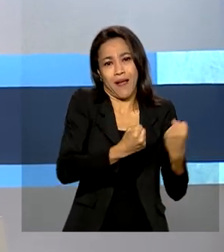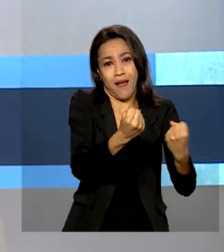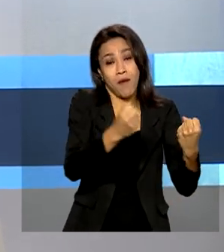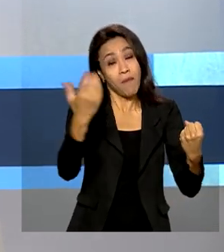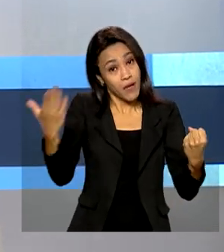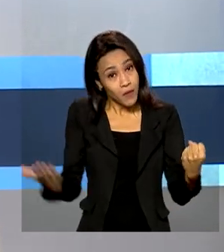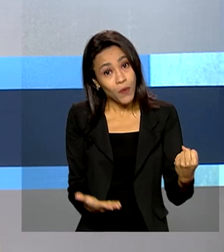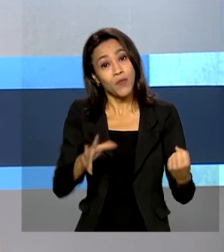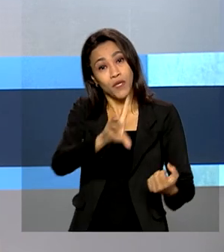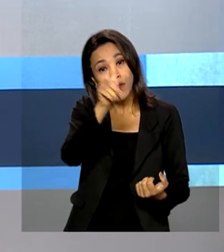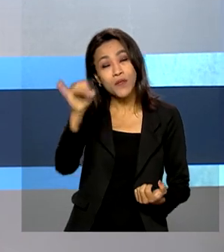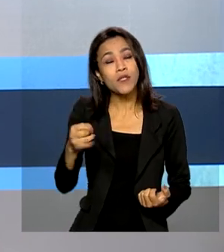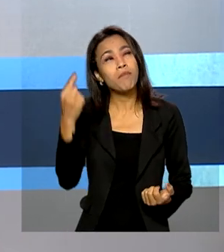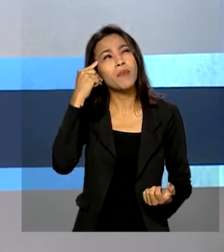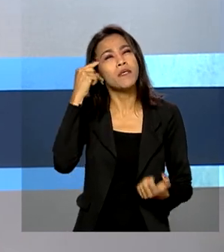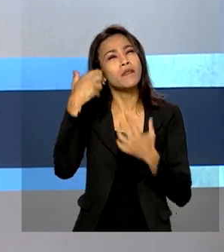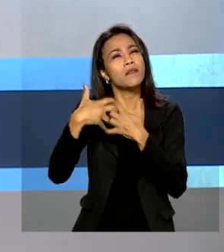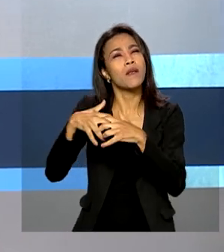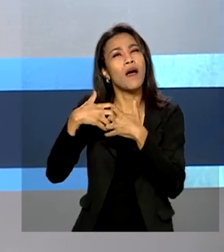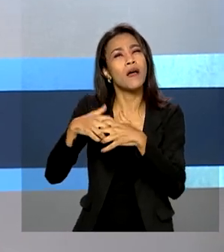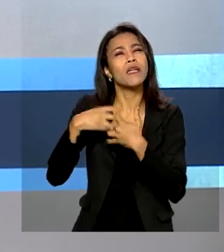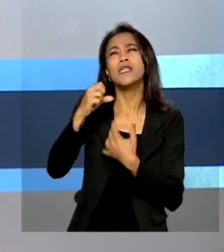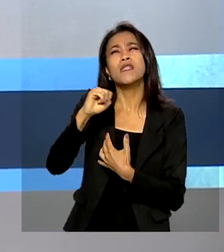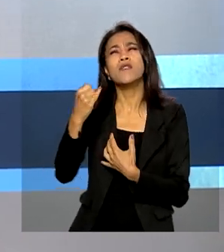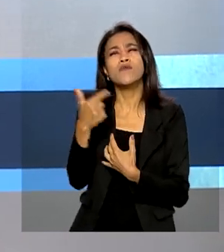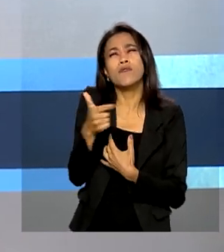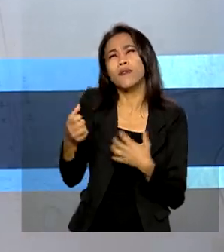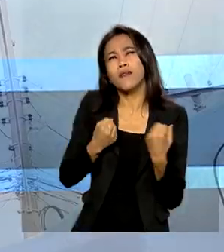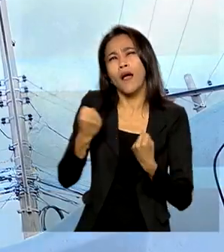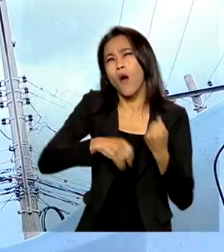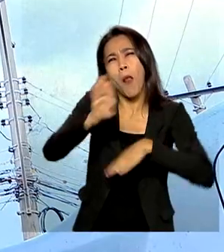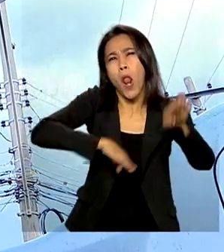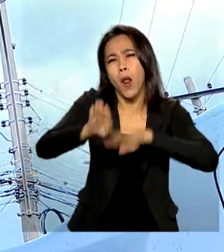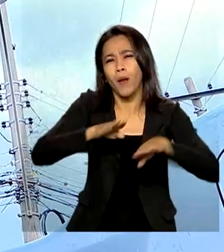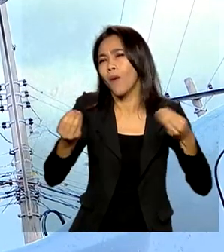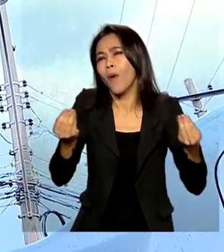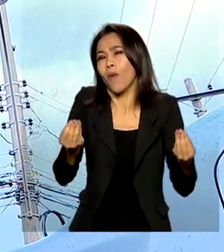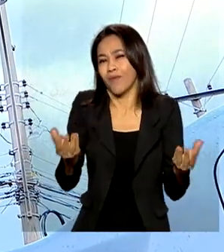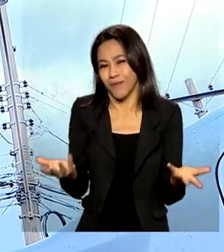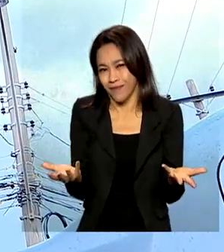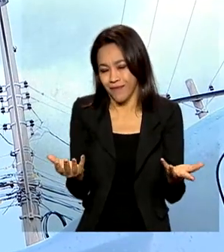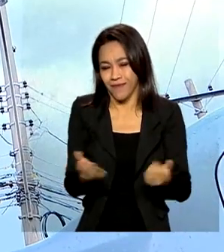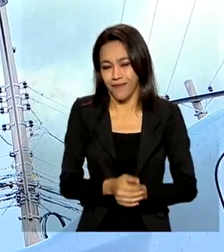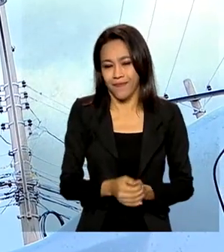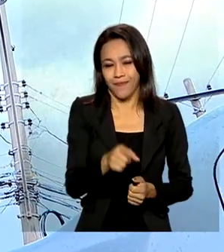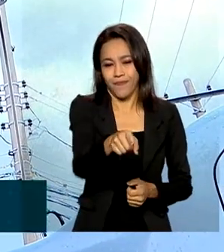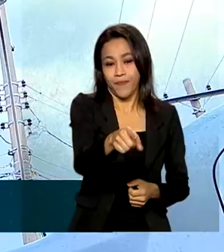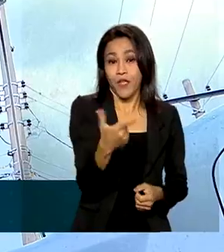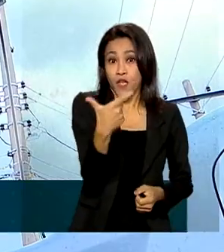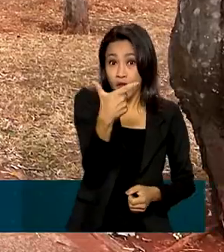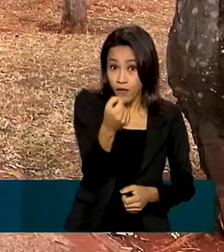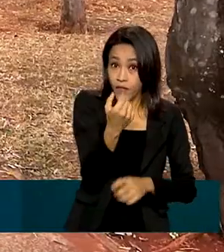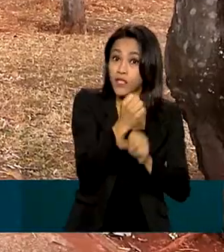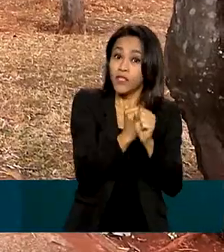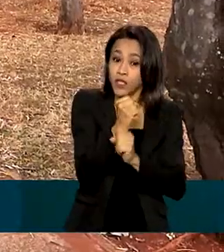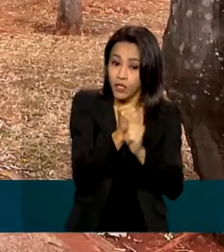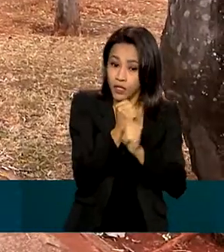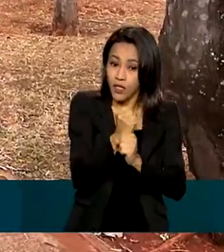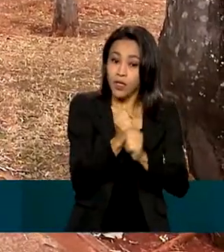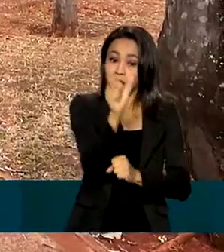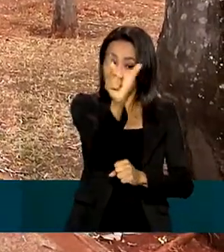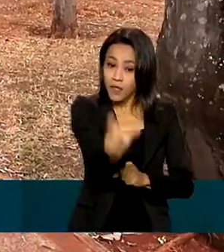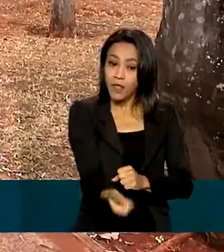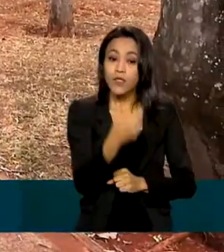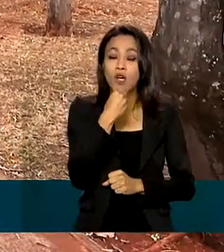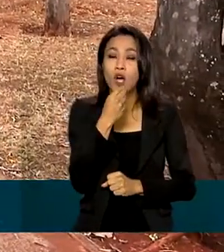como seriam as cidades sem tantos automóveis circulando. Há mais de 20 anos, o Irá trocou